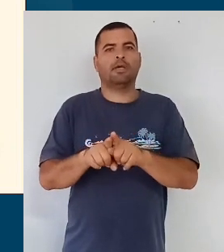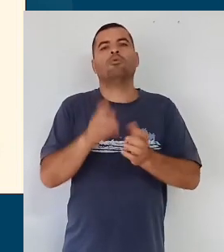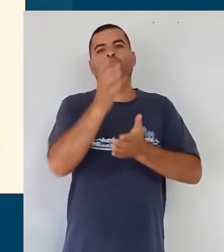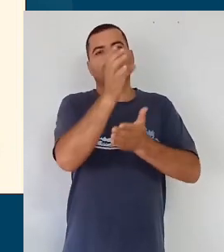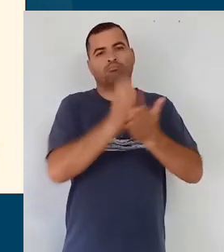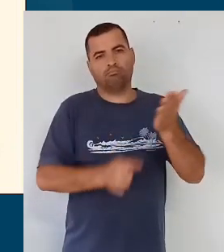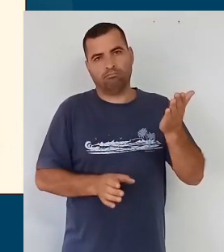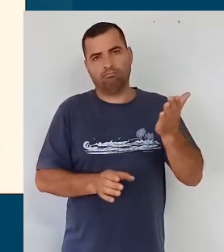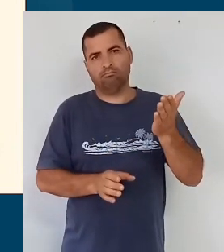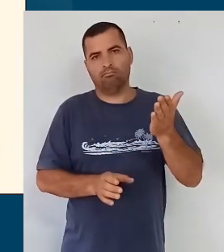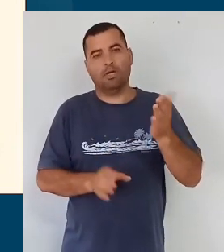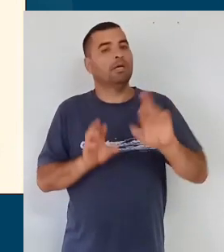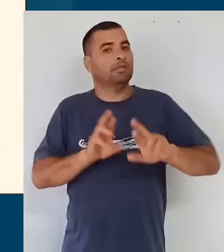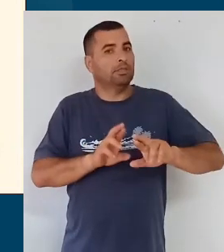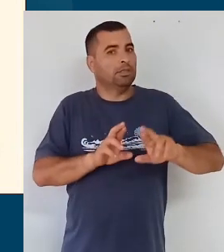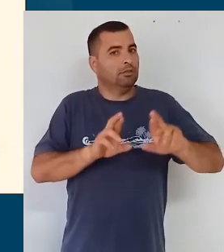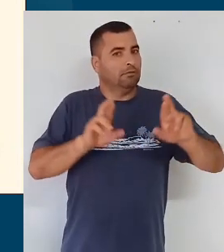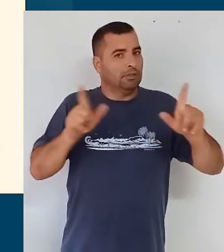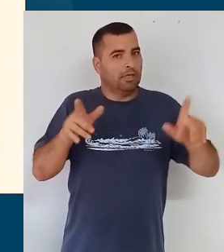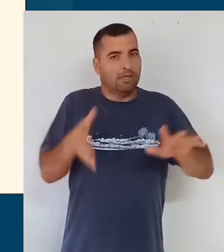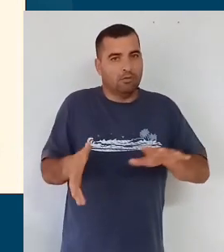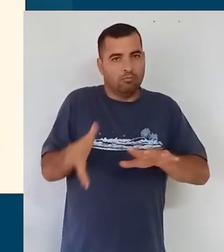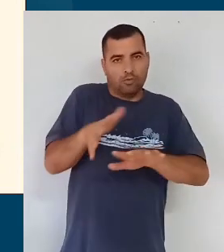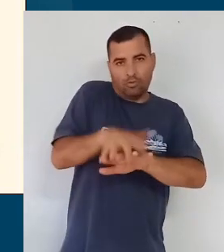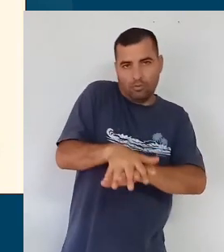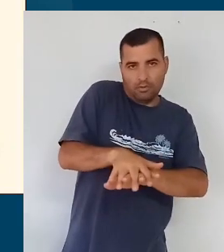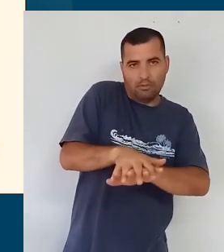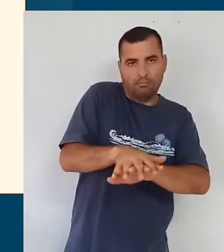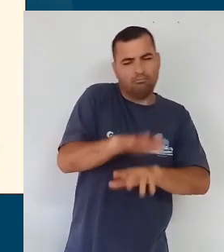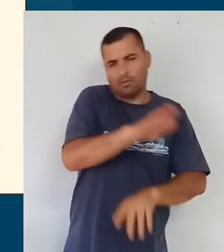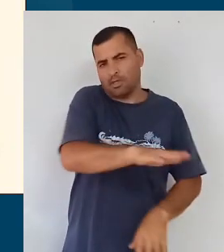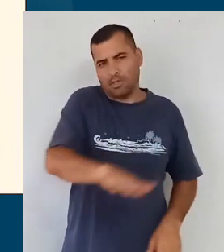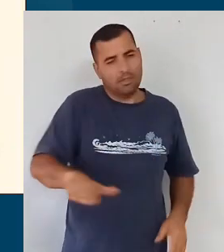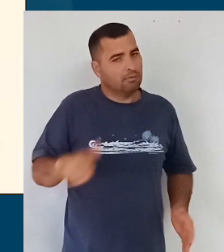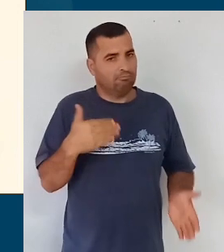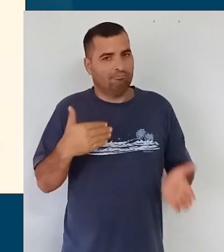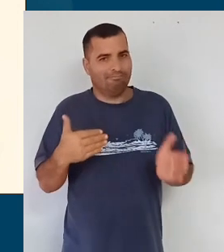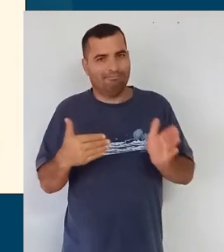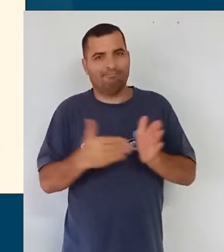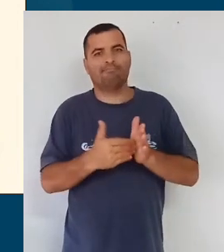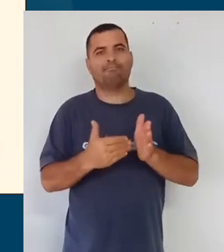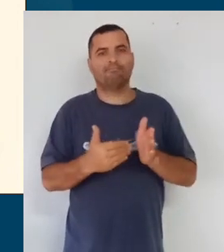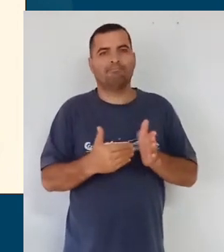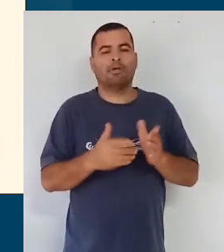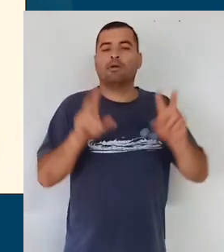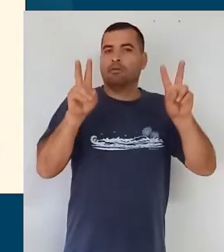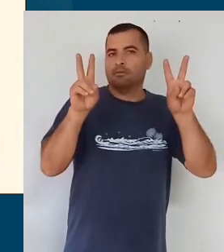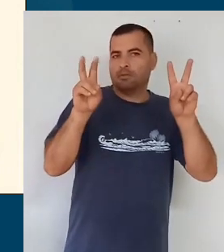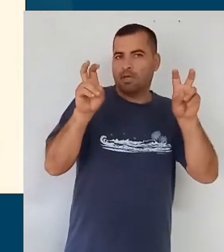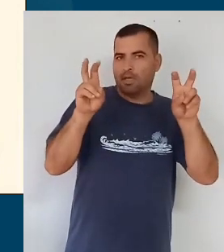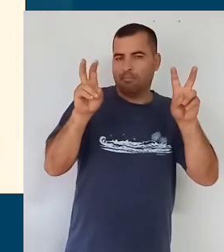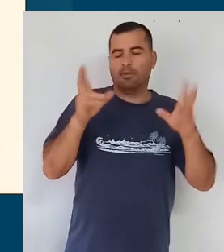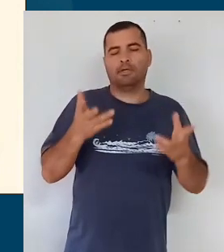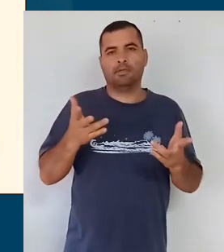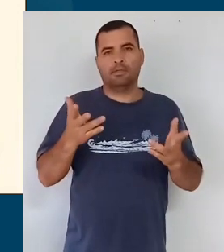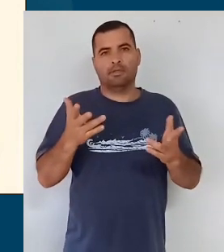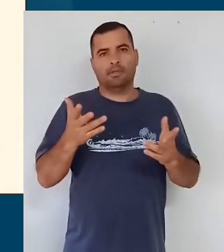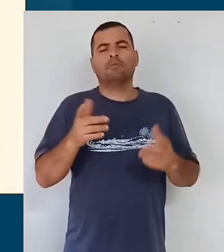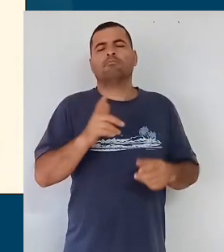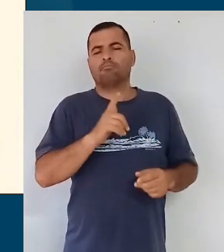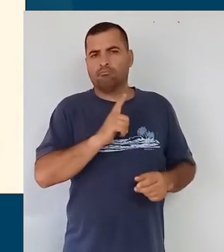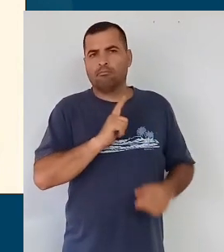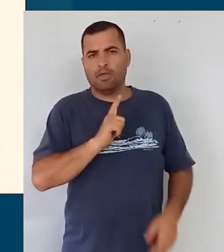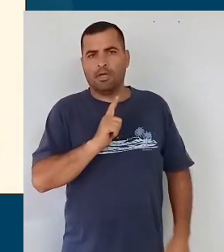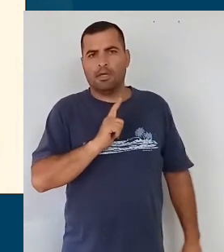currículo é a diversidade e a inclusão das crianças. Embora esse tema esteja contemplado